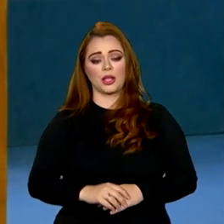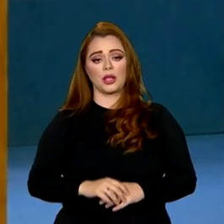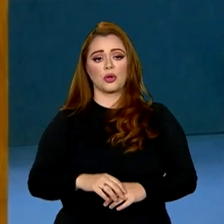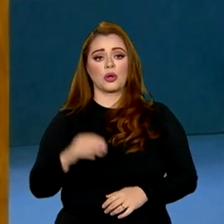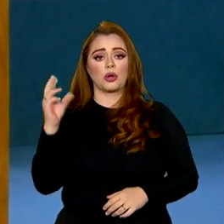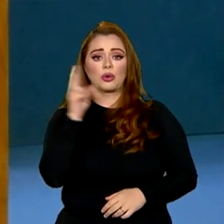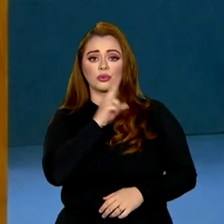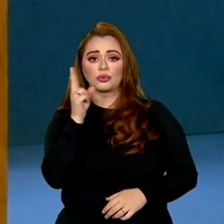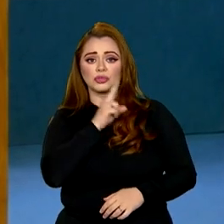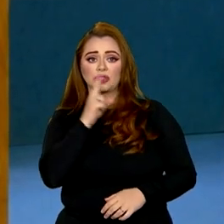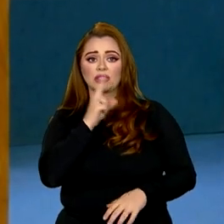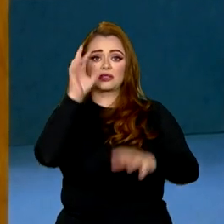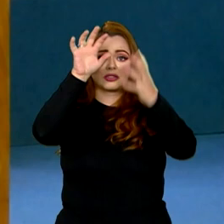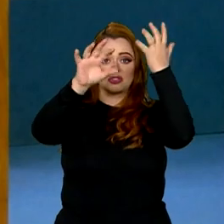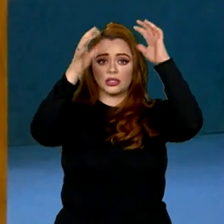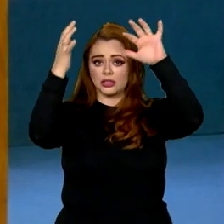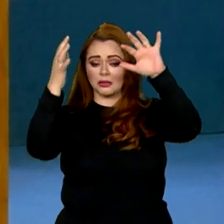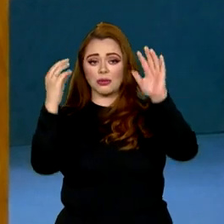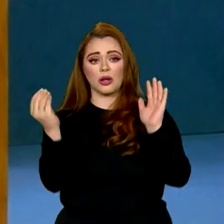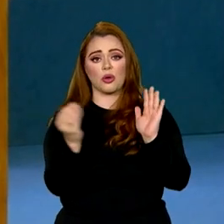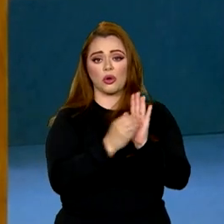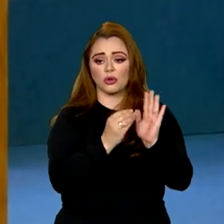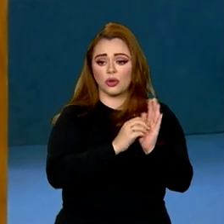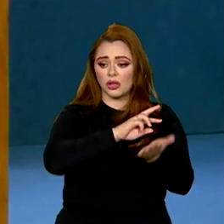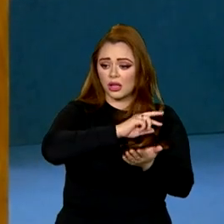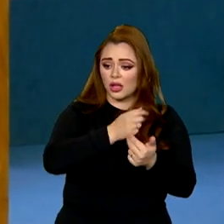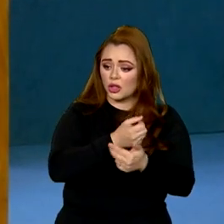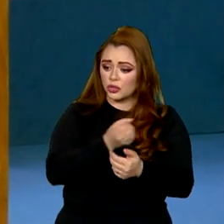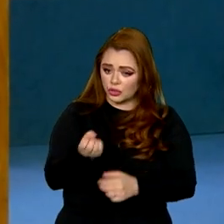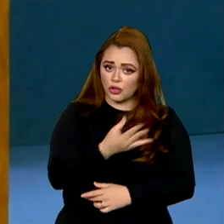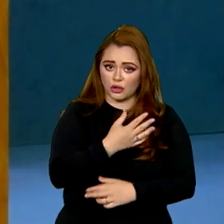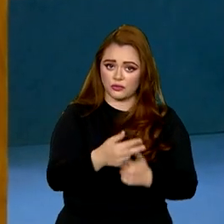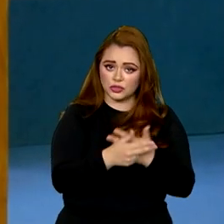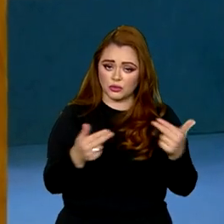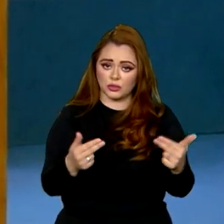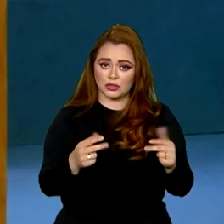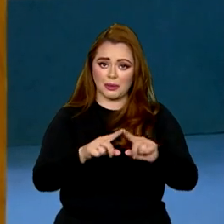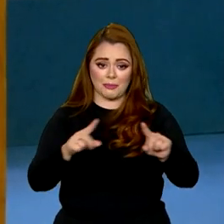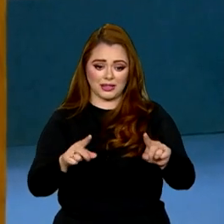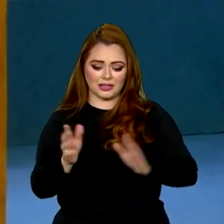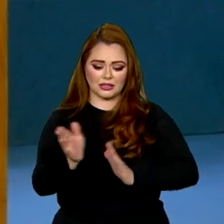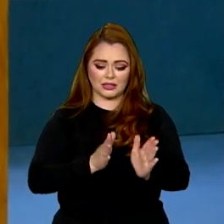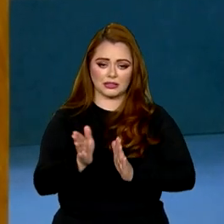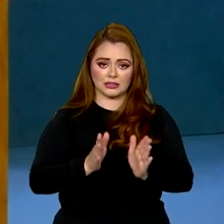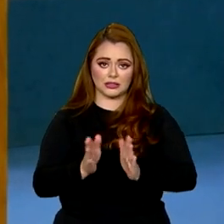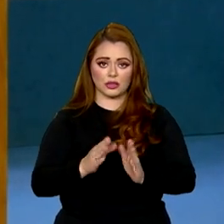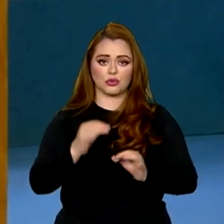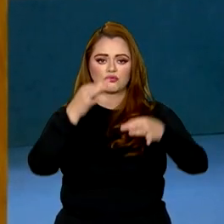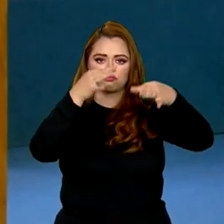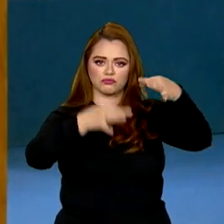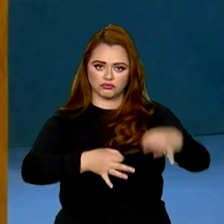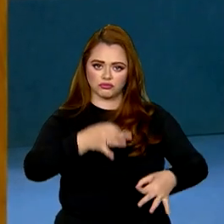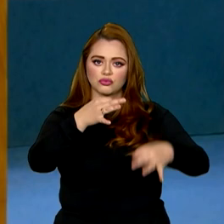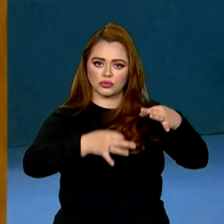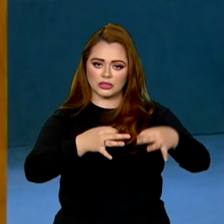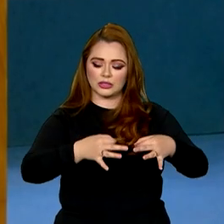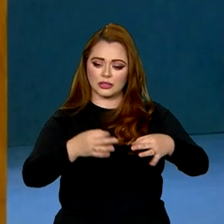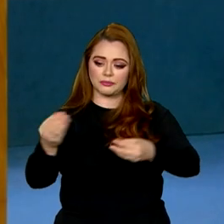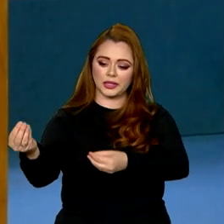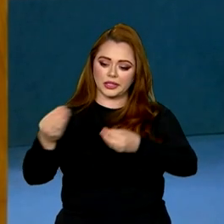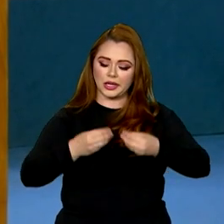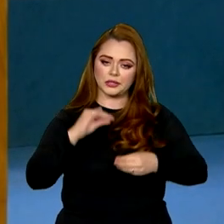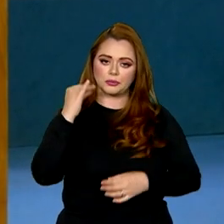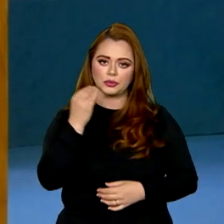nos impõe novos imperativos, mas a transição justa traz oportunidades. Com ela,